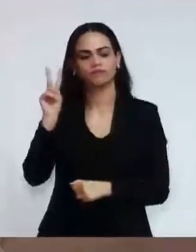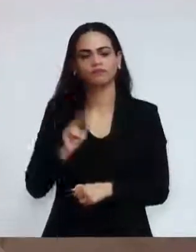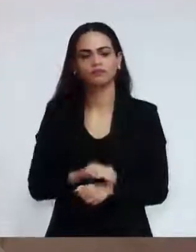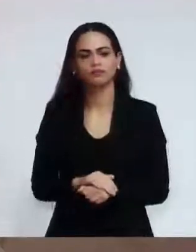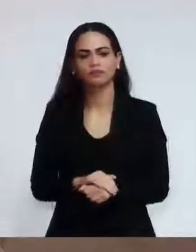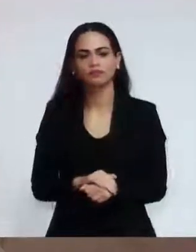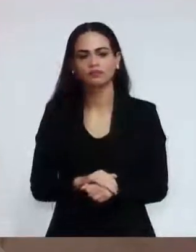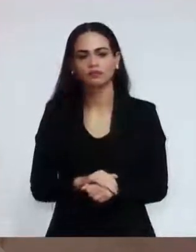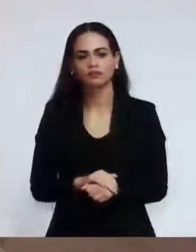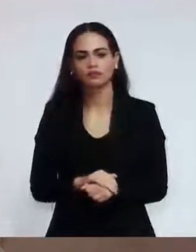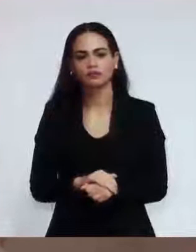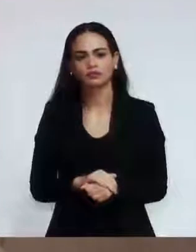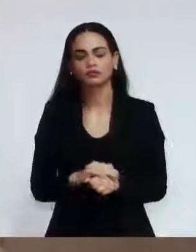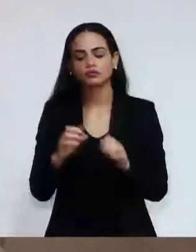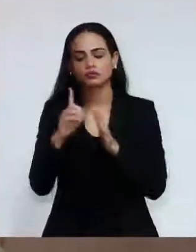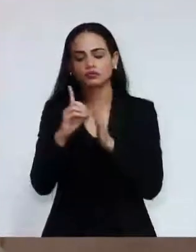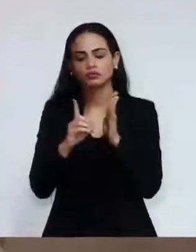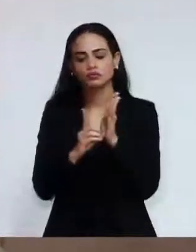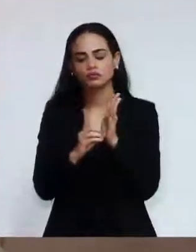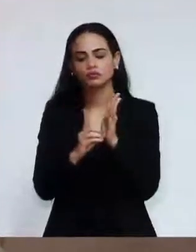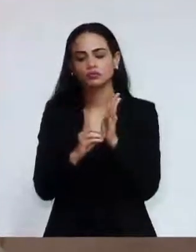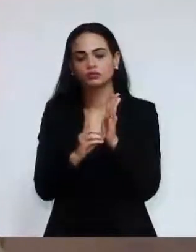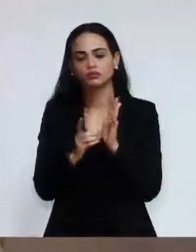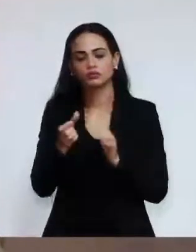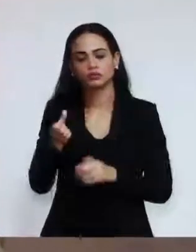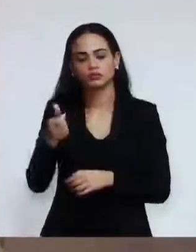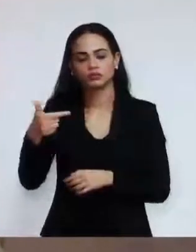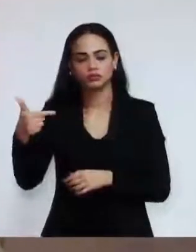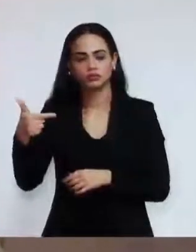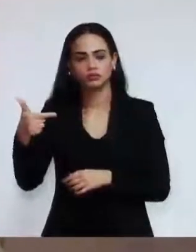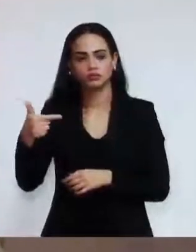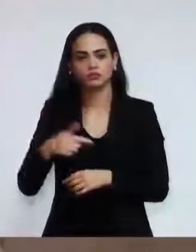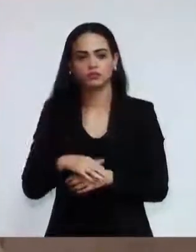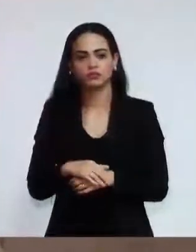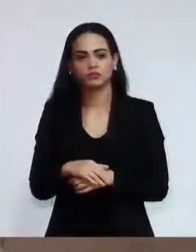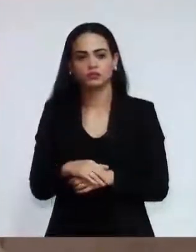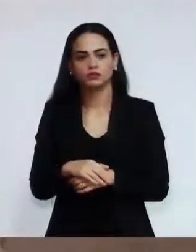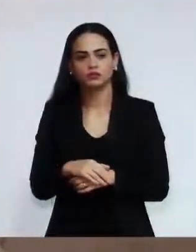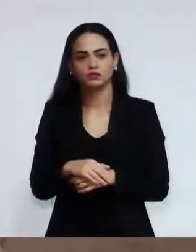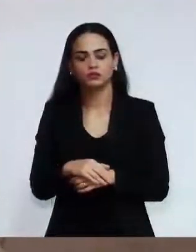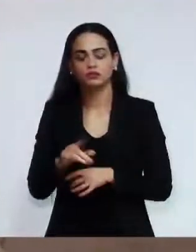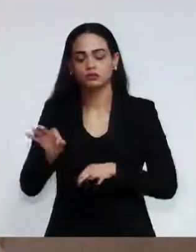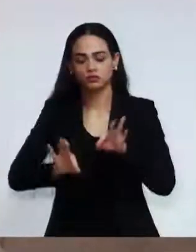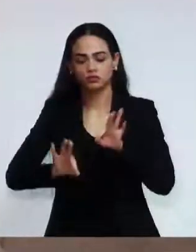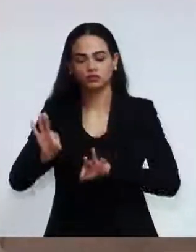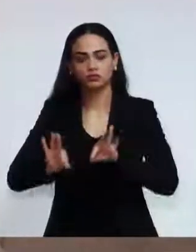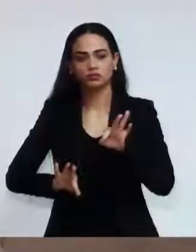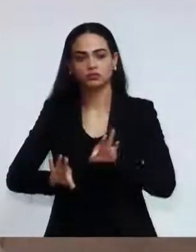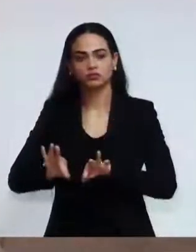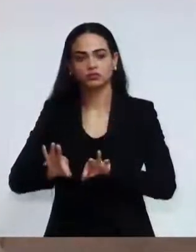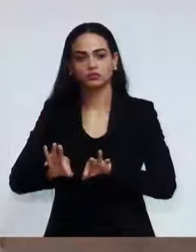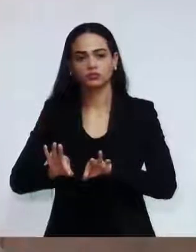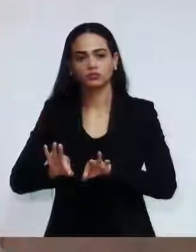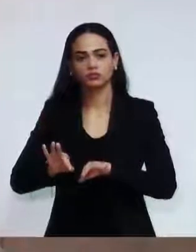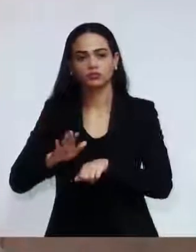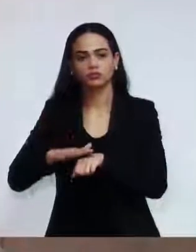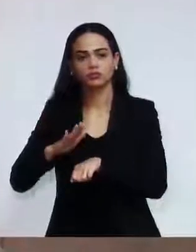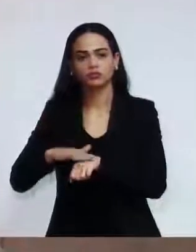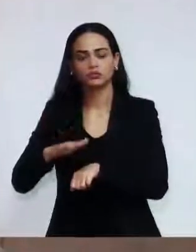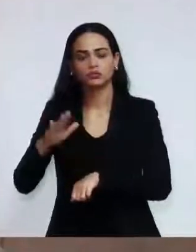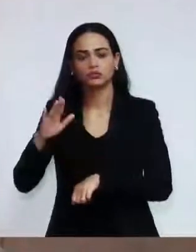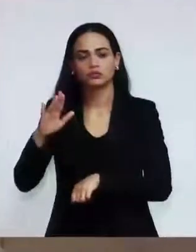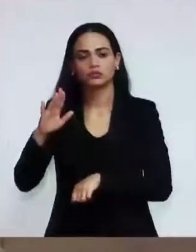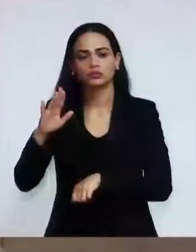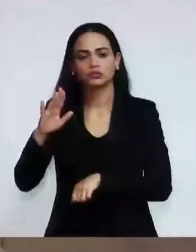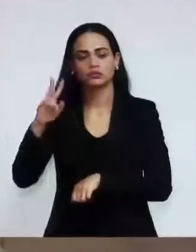questão do decreto 62, também através do projeto do vereador Rodrigo Pachão, assinado